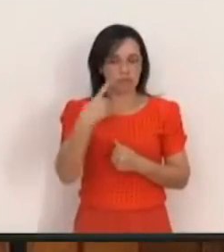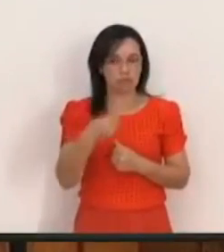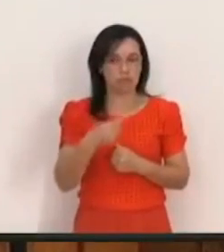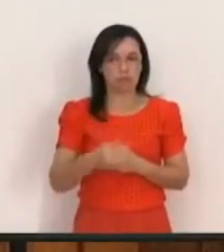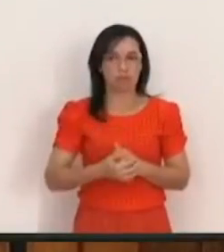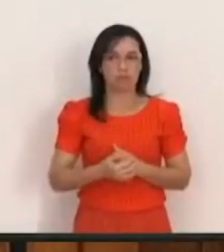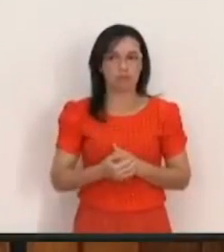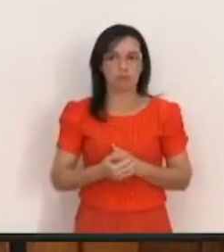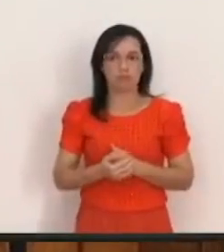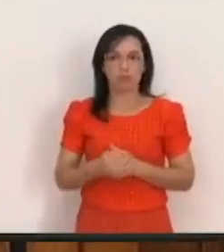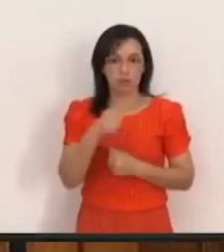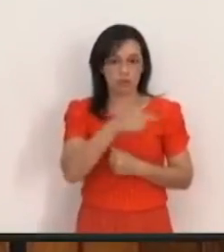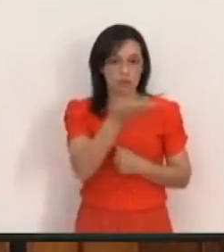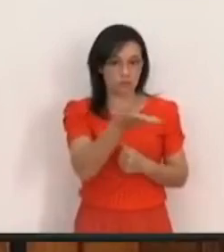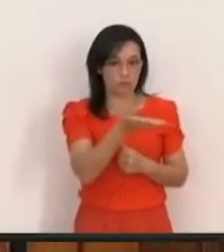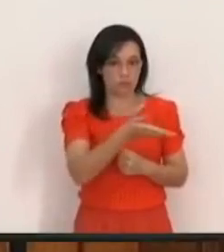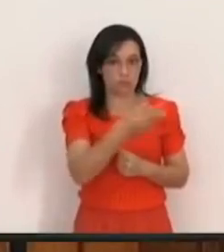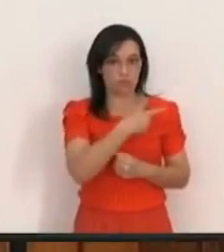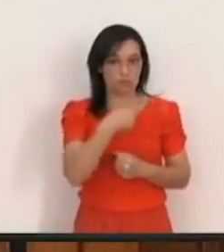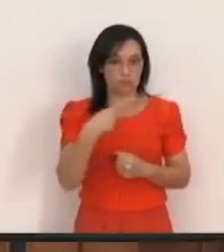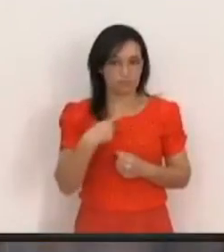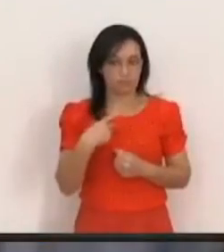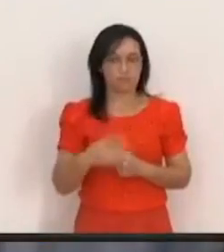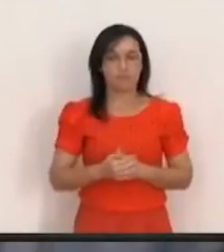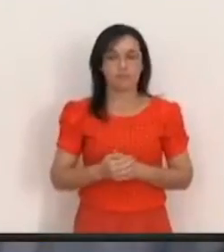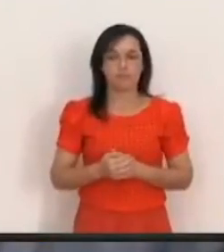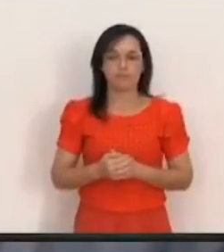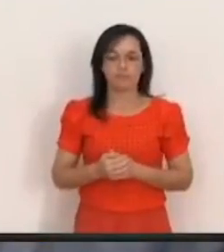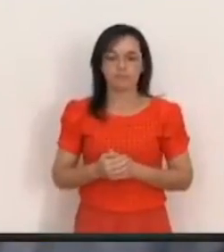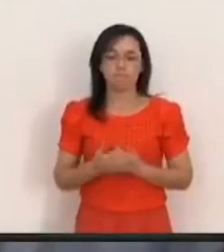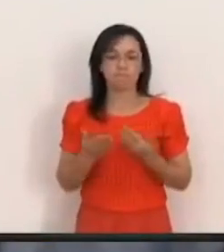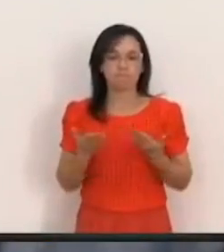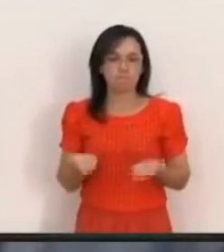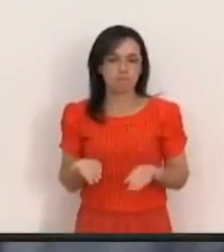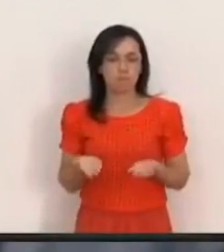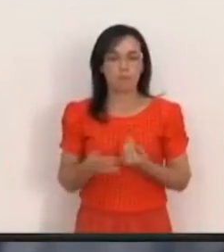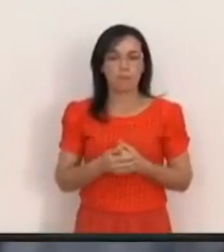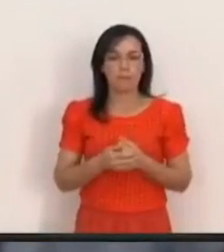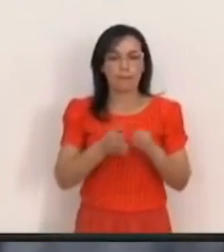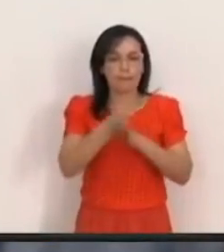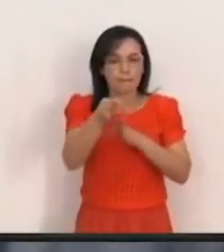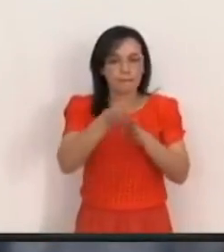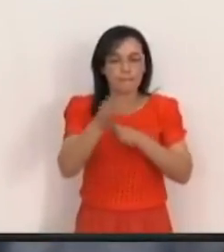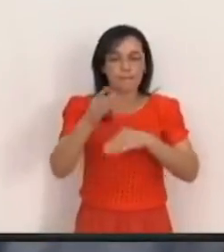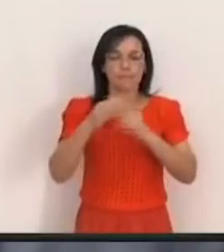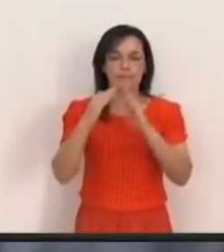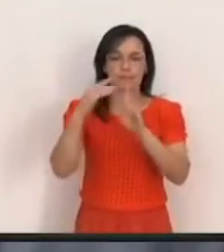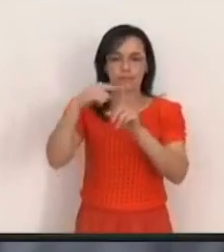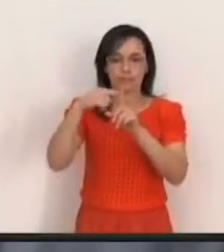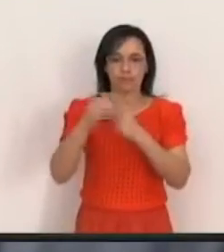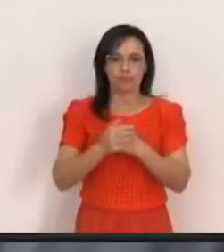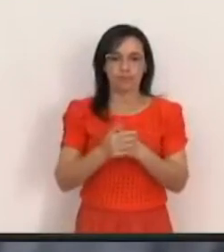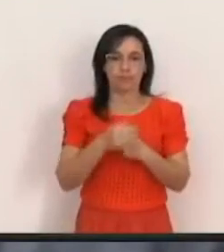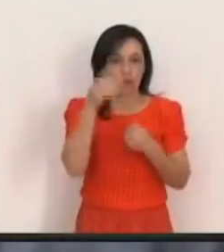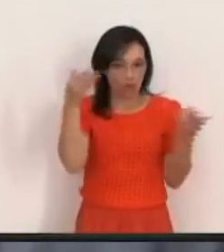Ordenado pastor Aí Fica então Aquela orientação À igreja A partir